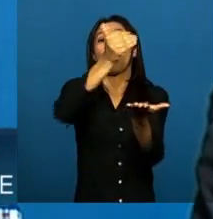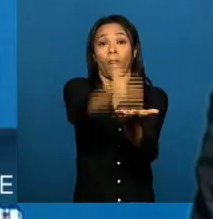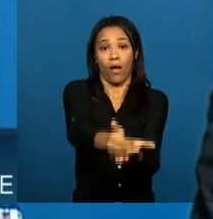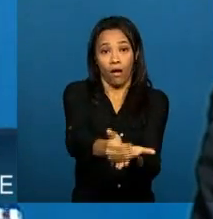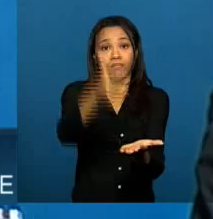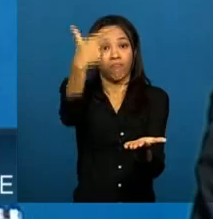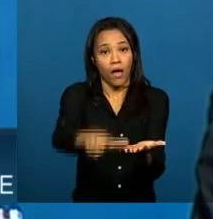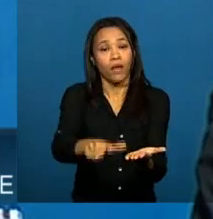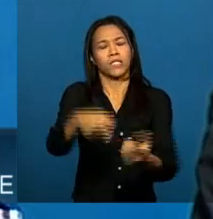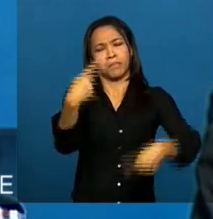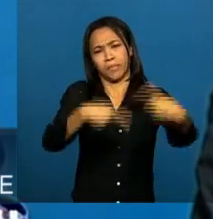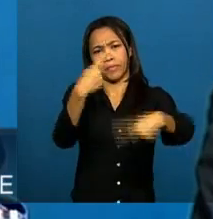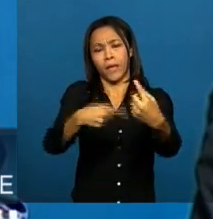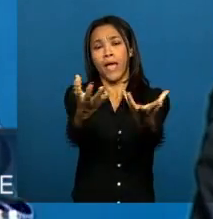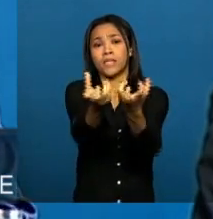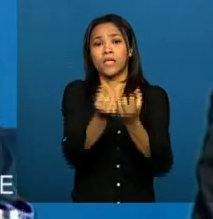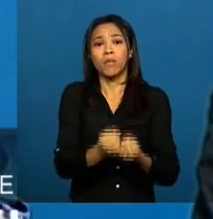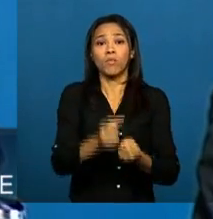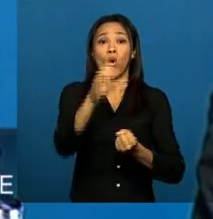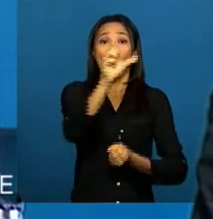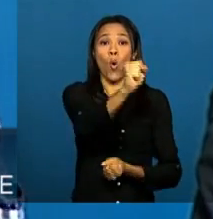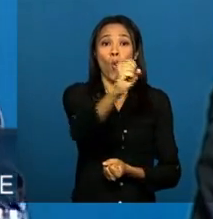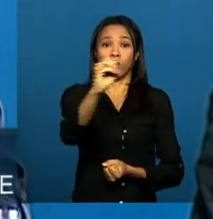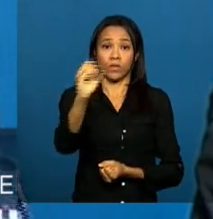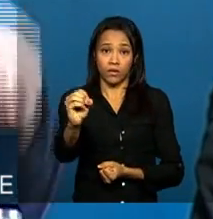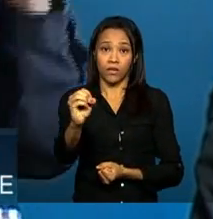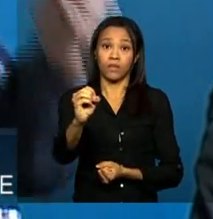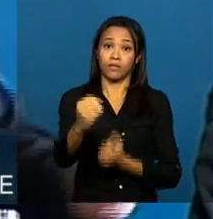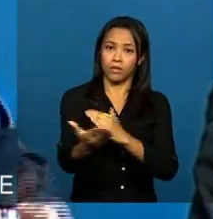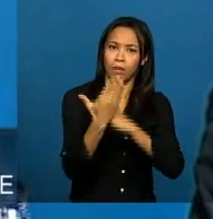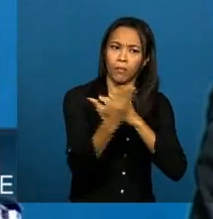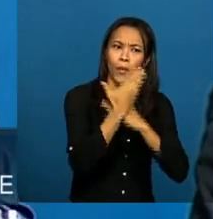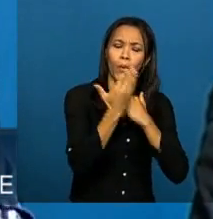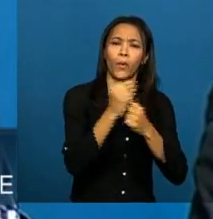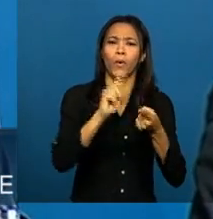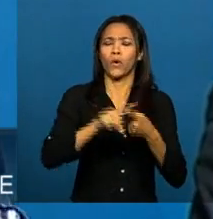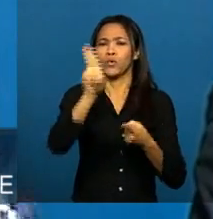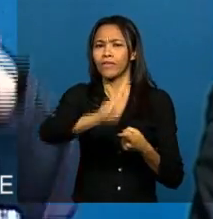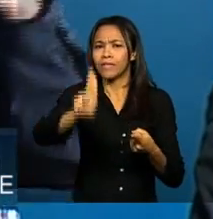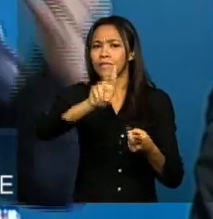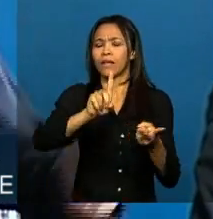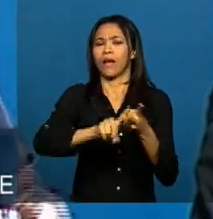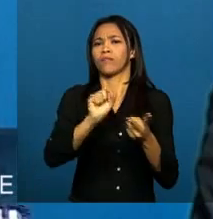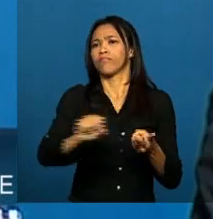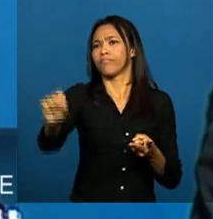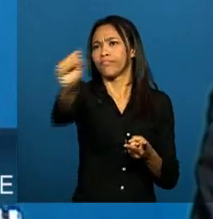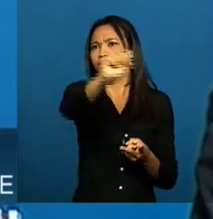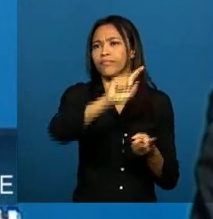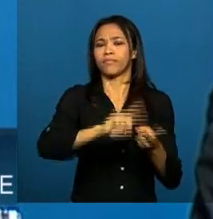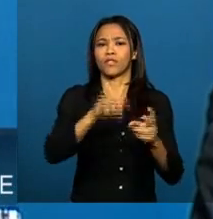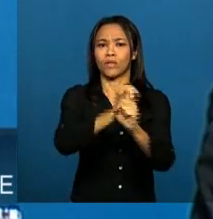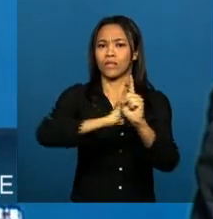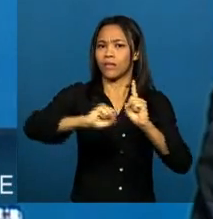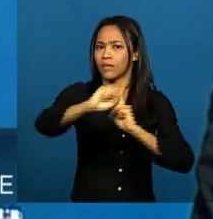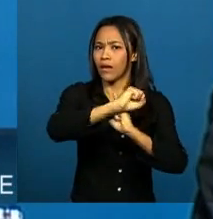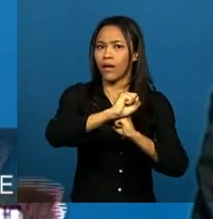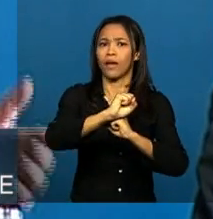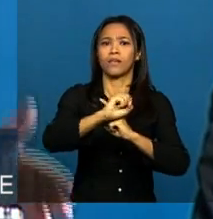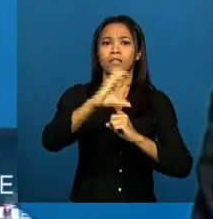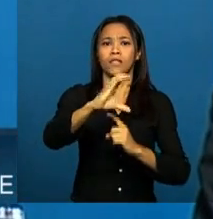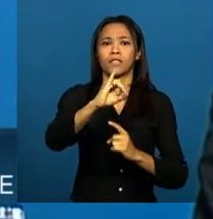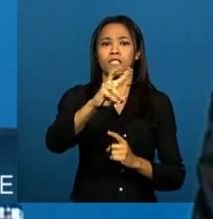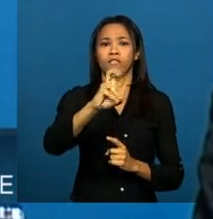800 contribuições entre sociedade civil, academia, mercado, cidadãos. E, de lá para cá,